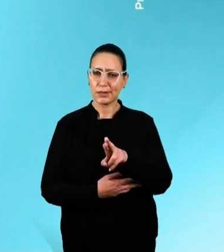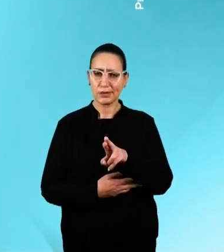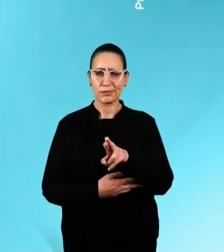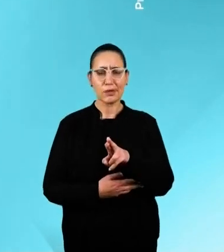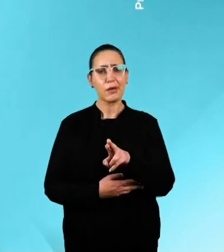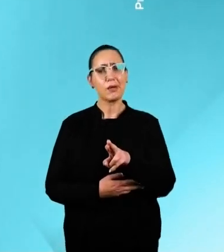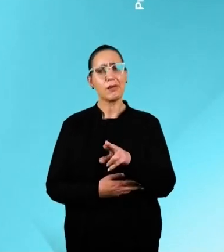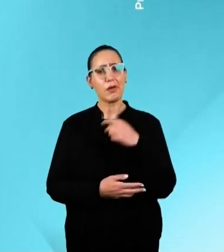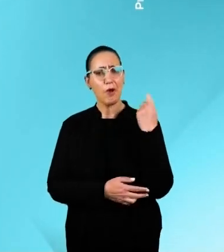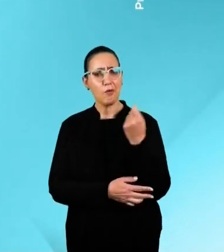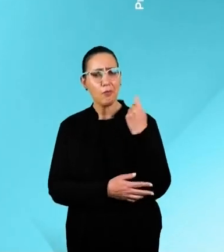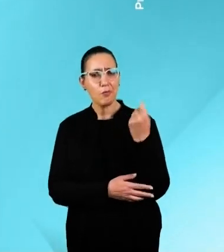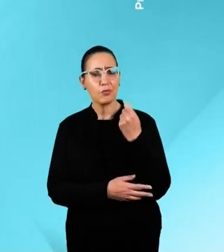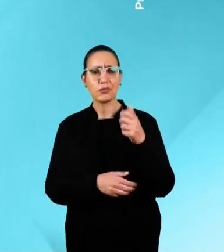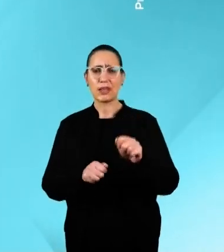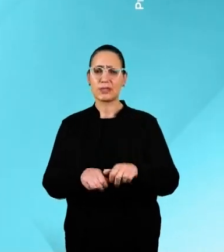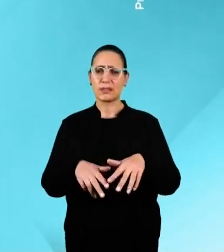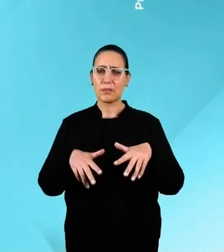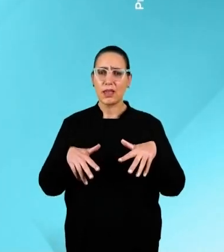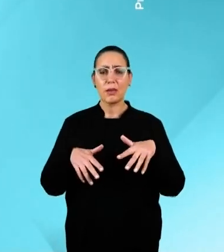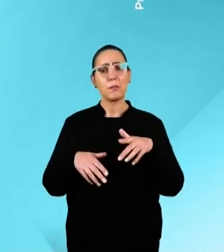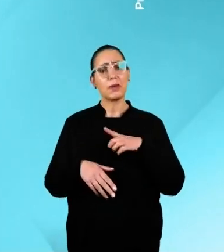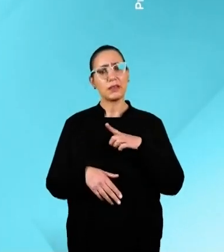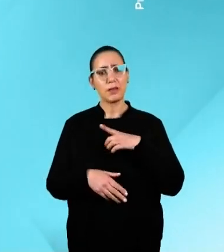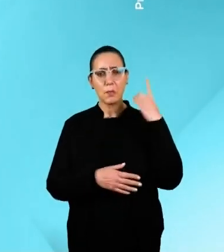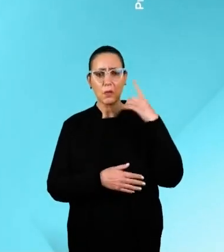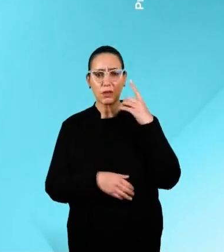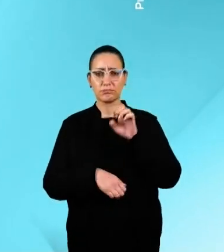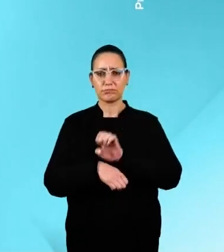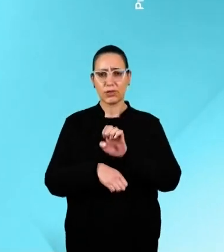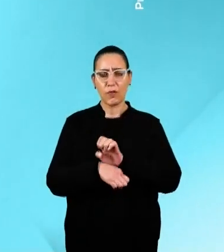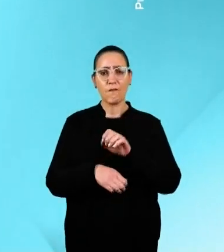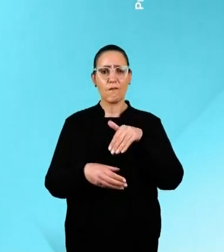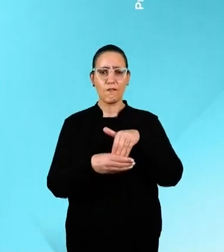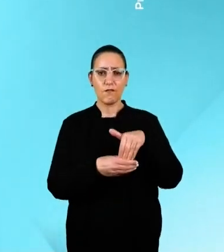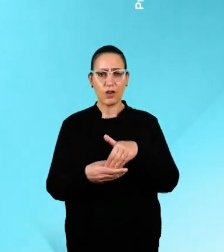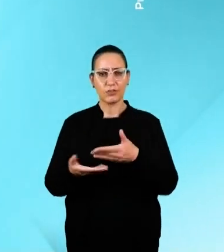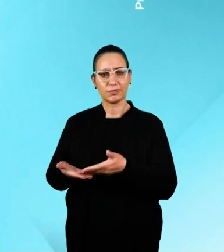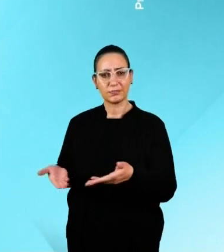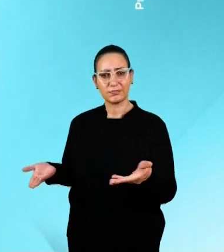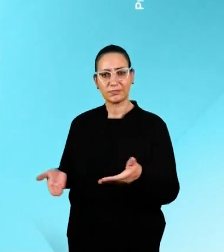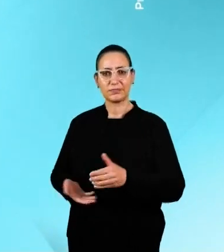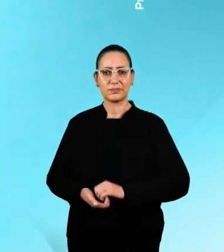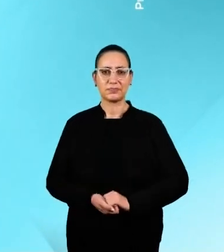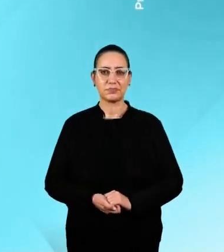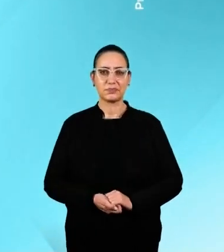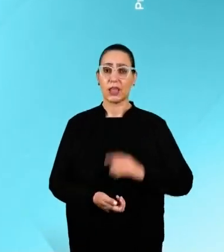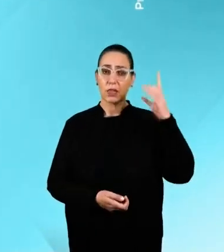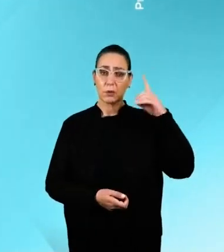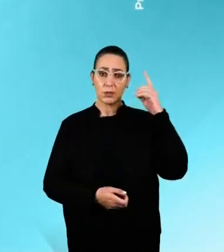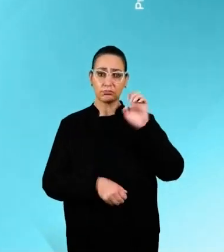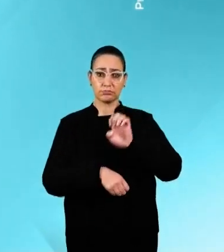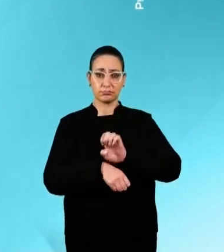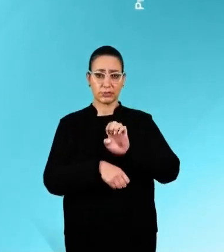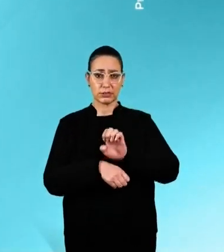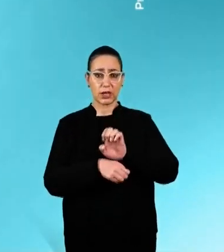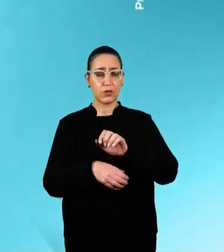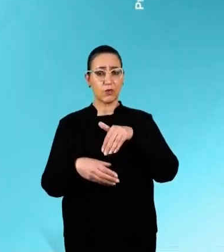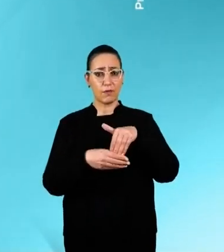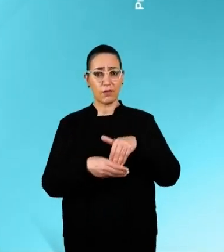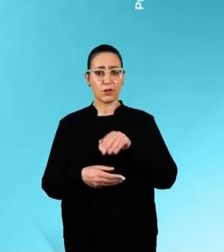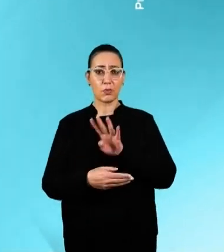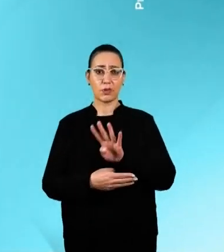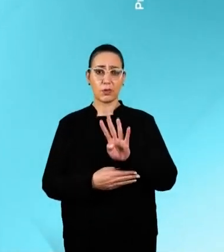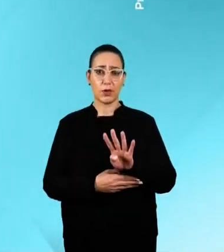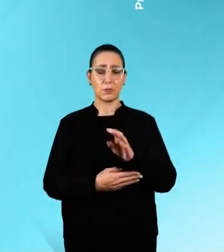Vivam, a voz dos gaúchos na Assembleia. Para deputado estadual, vote Adamir Vivam, 4, 4, 2, 4, 4. Para deputado estadual,